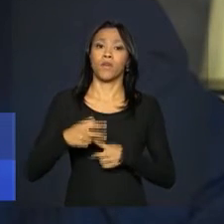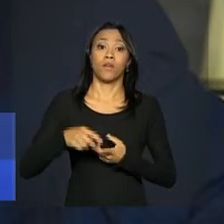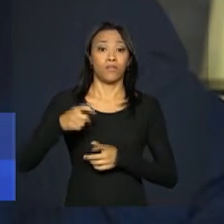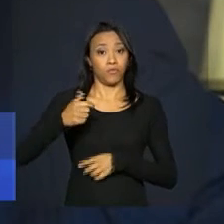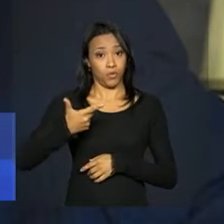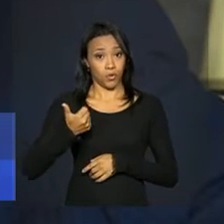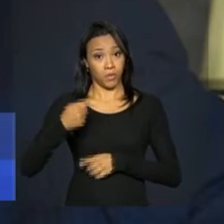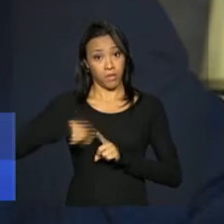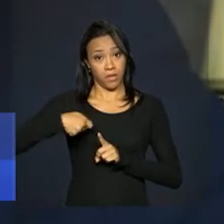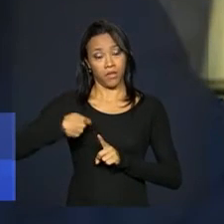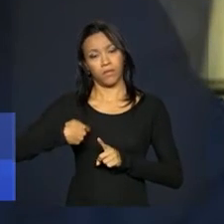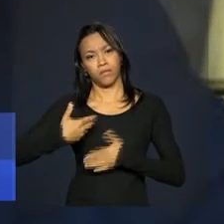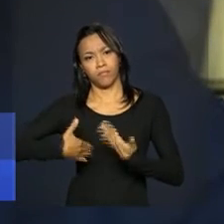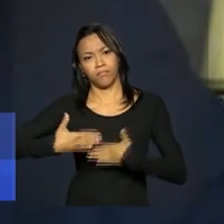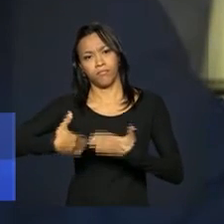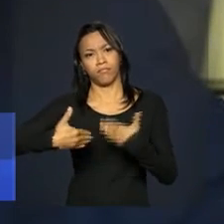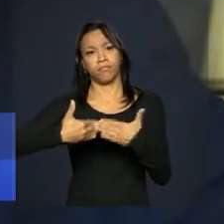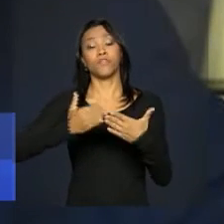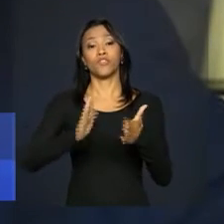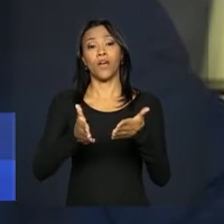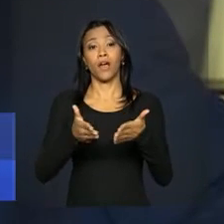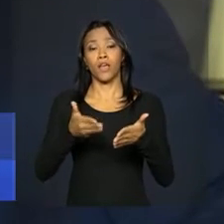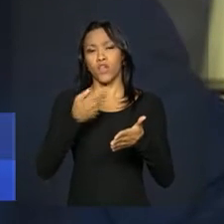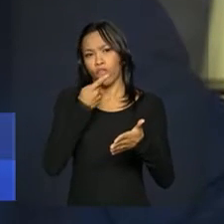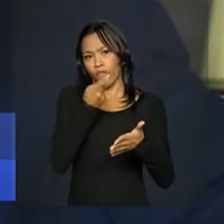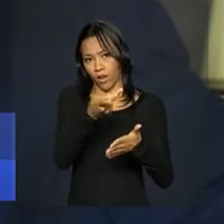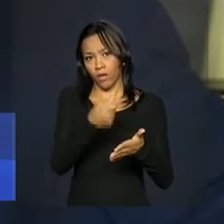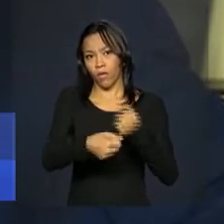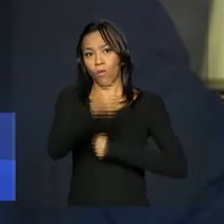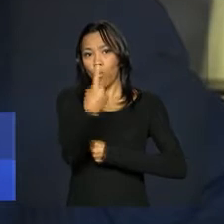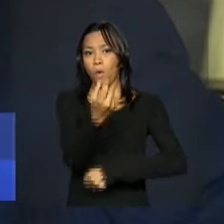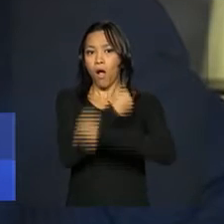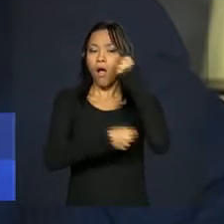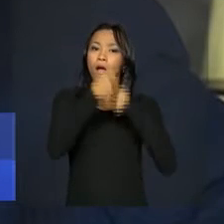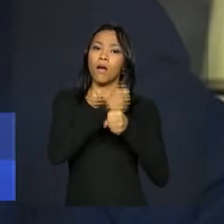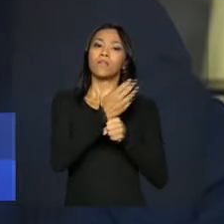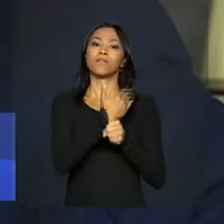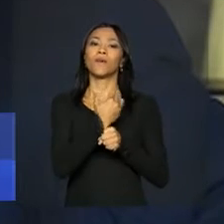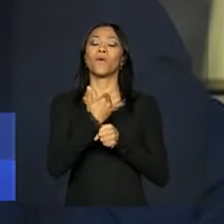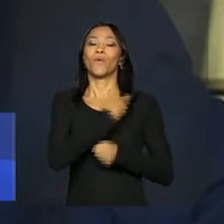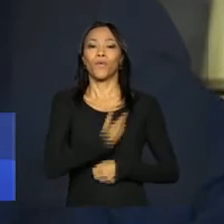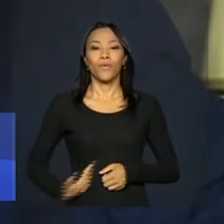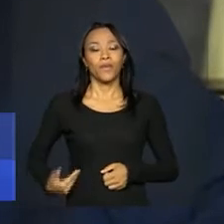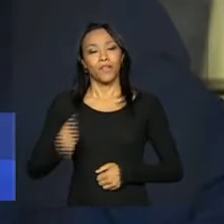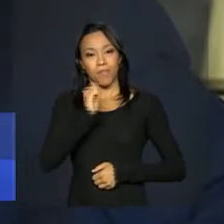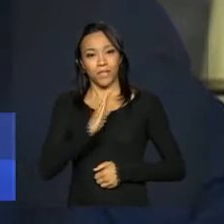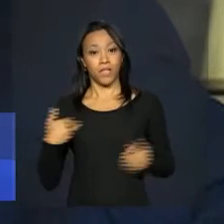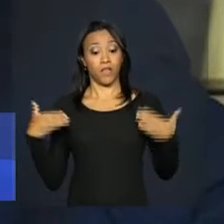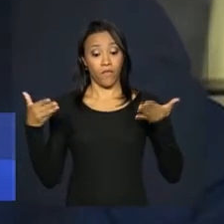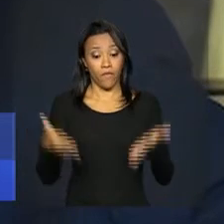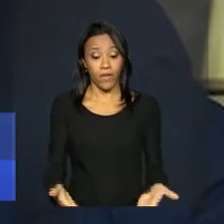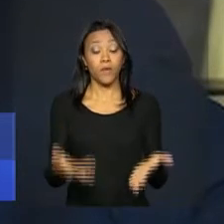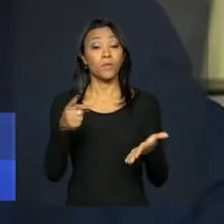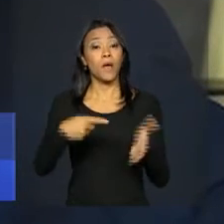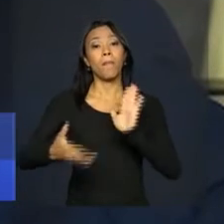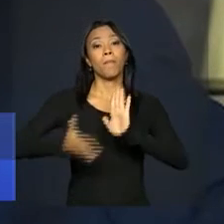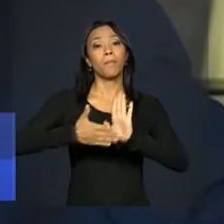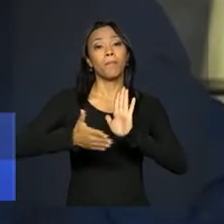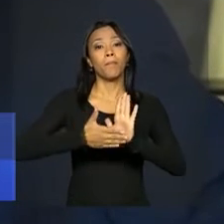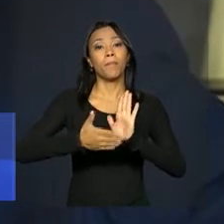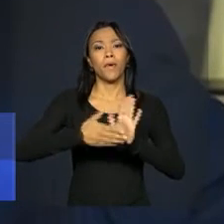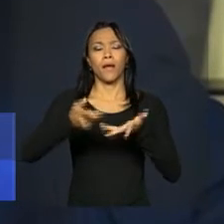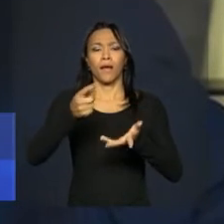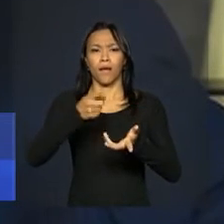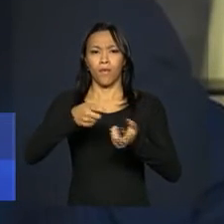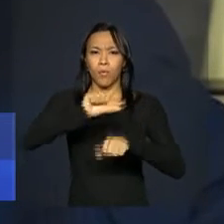eu lembrei a vários investidores que um ano atrás o governo brasileiro veio aqui e colocou como prioridade a reforma do sistema de